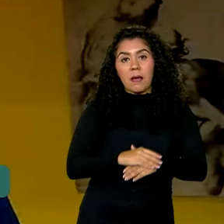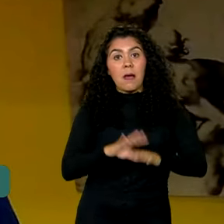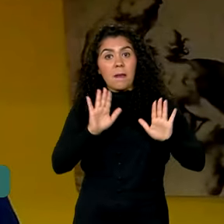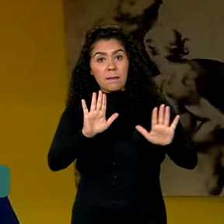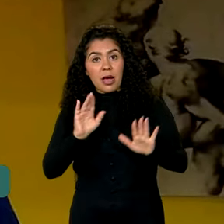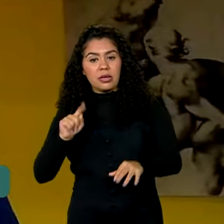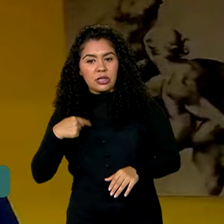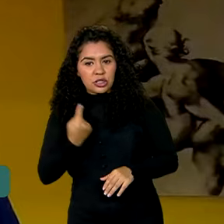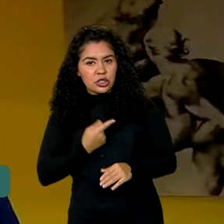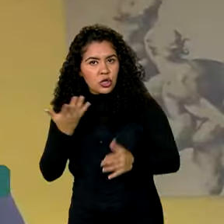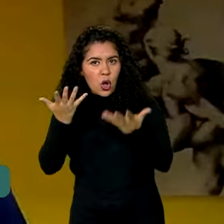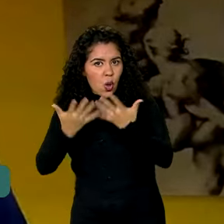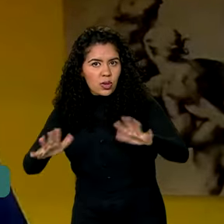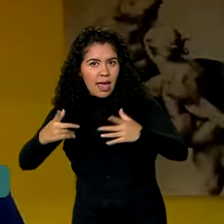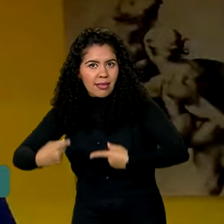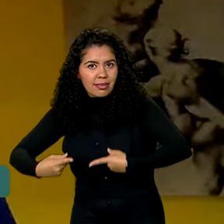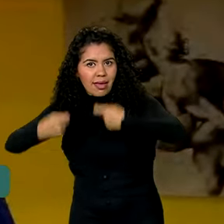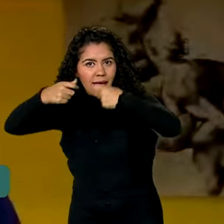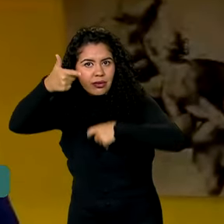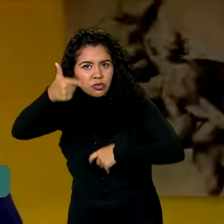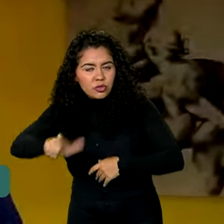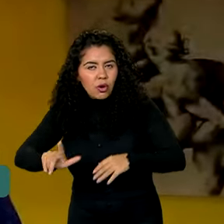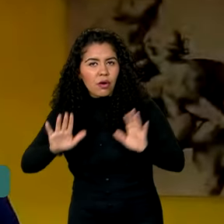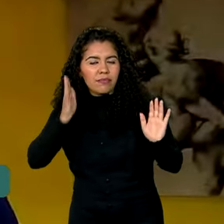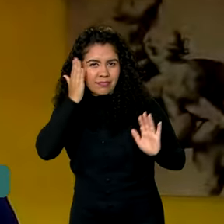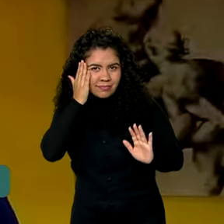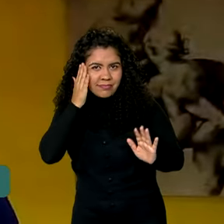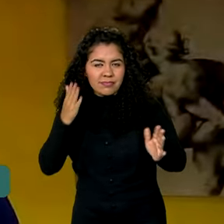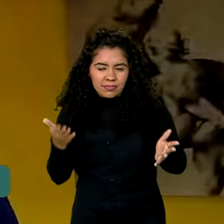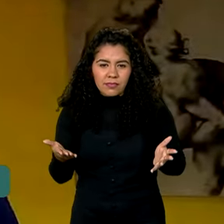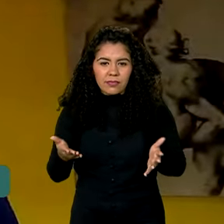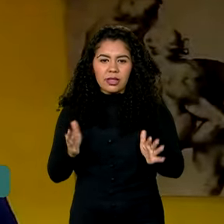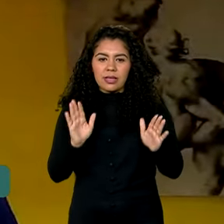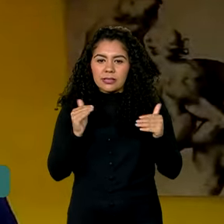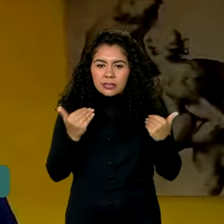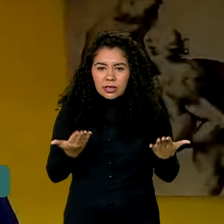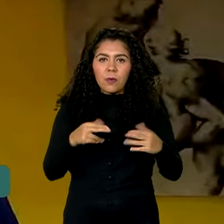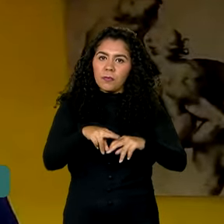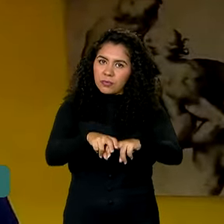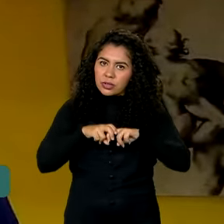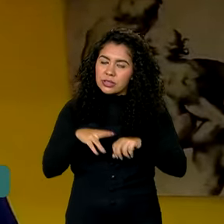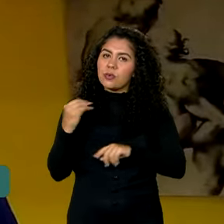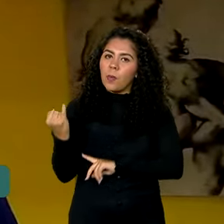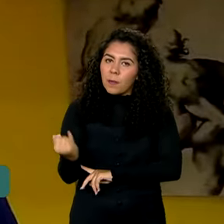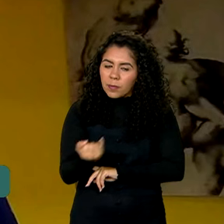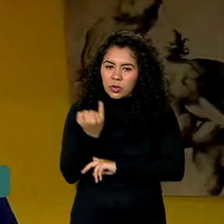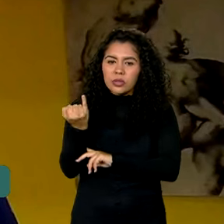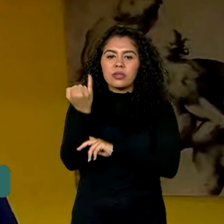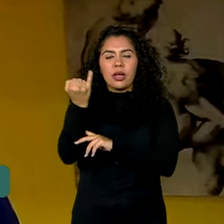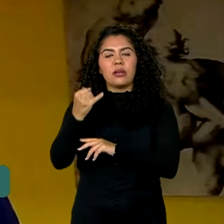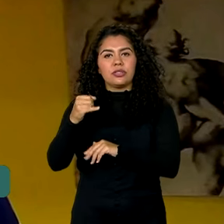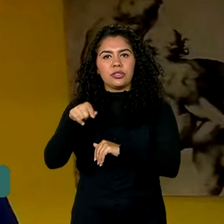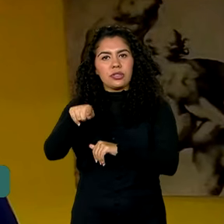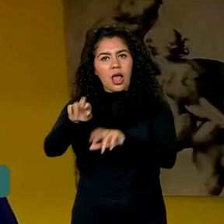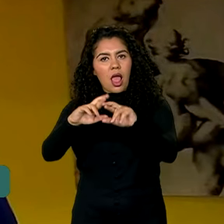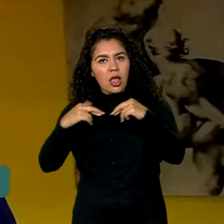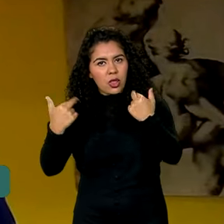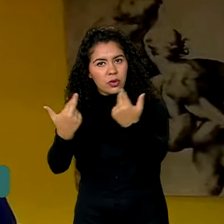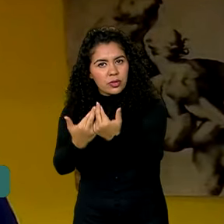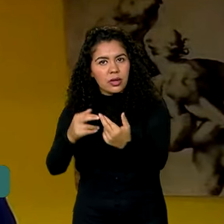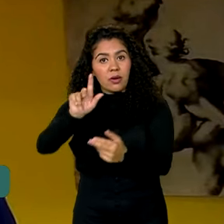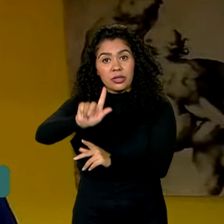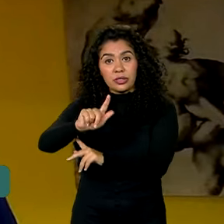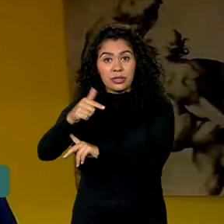de novo uma guerra fria. Então, essa é a importância da reunião em